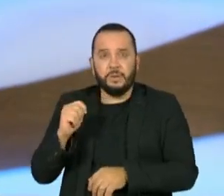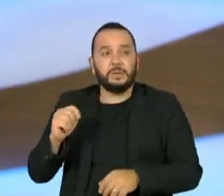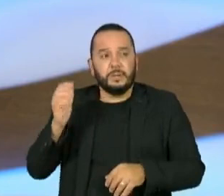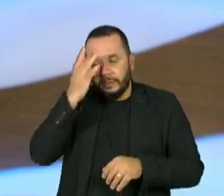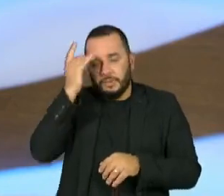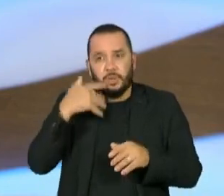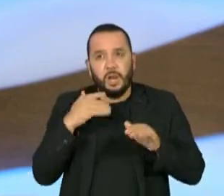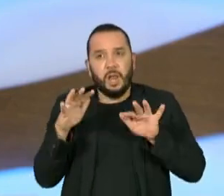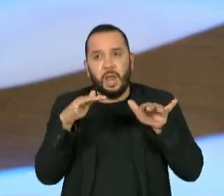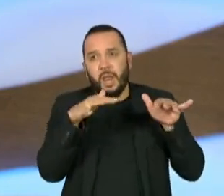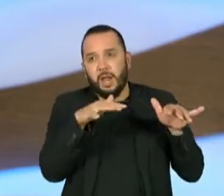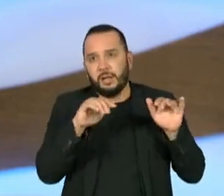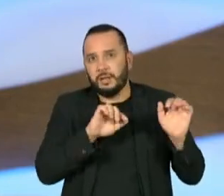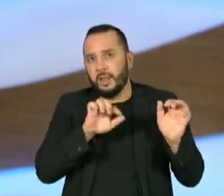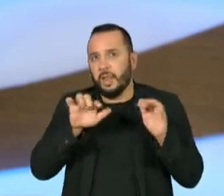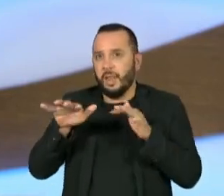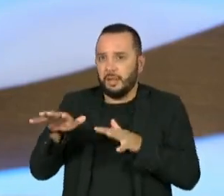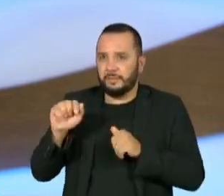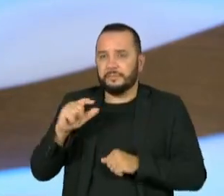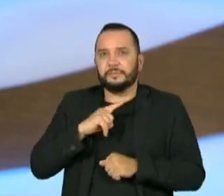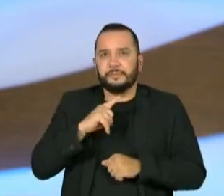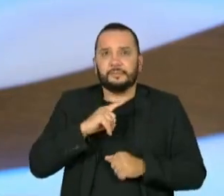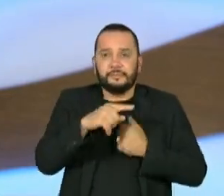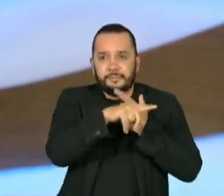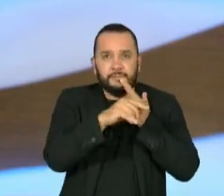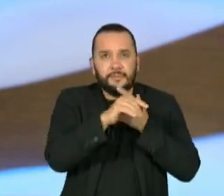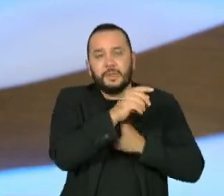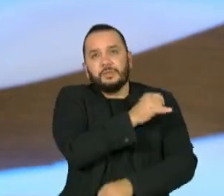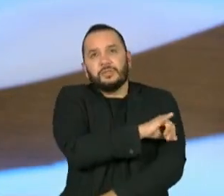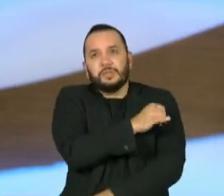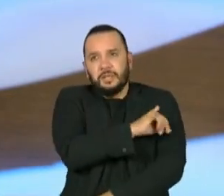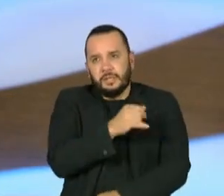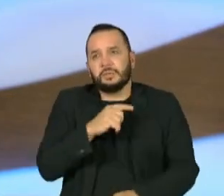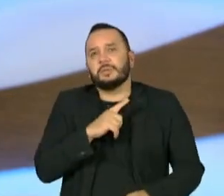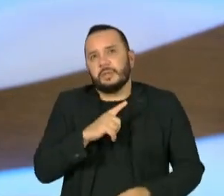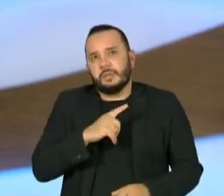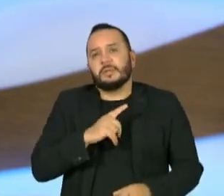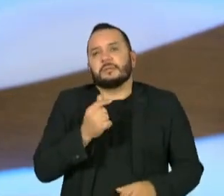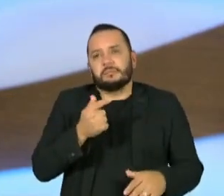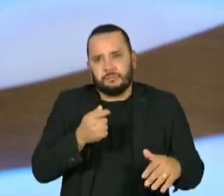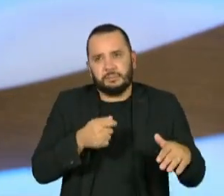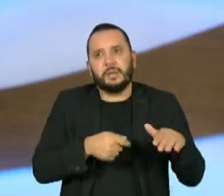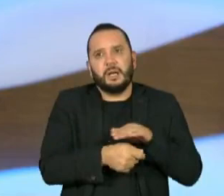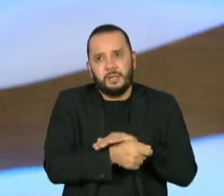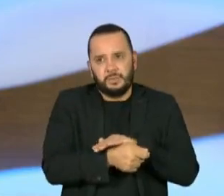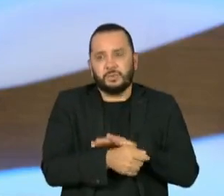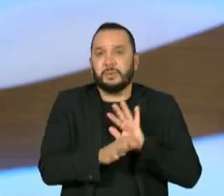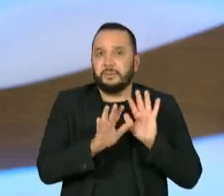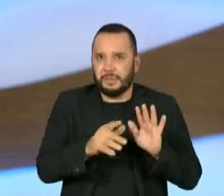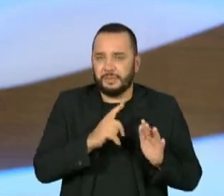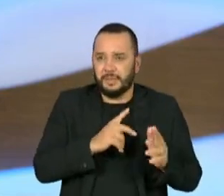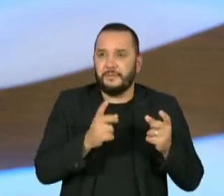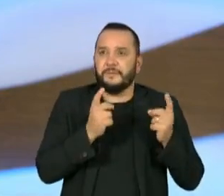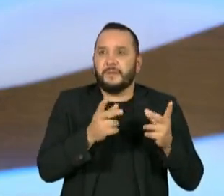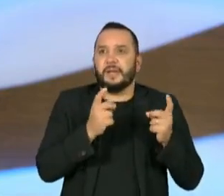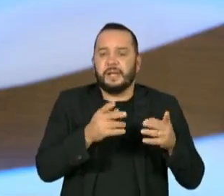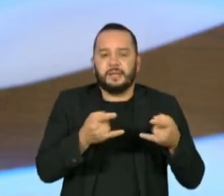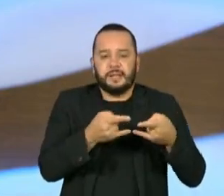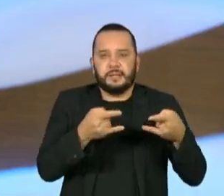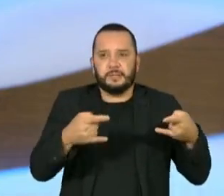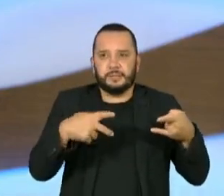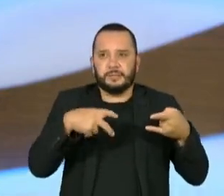festa tem um custo. A prefeitura dá lá uma ajuda, mas você tem venda de ingressos, venda de camarotes,